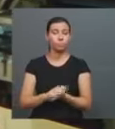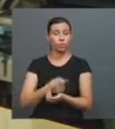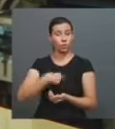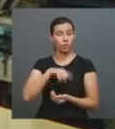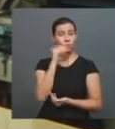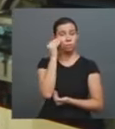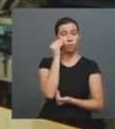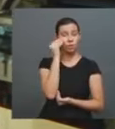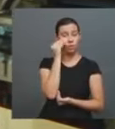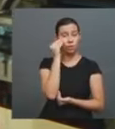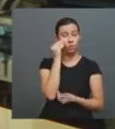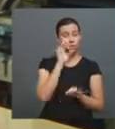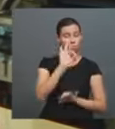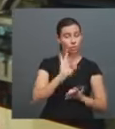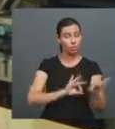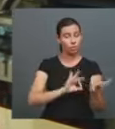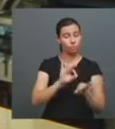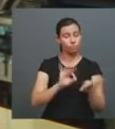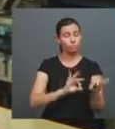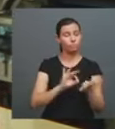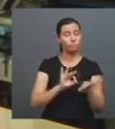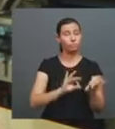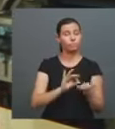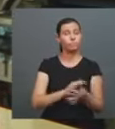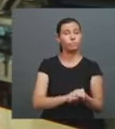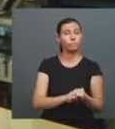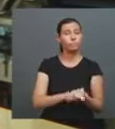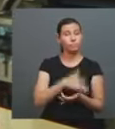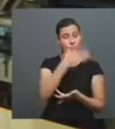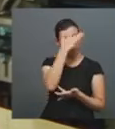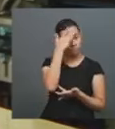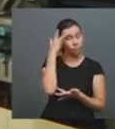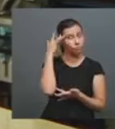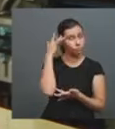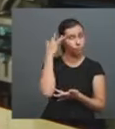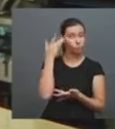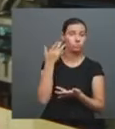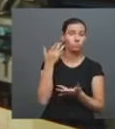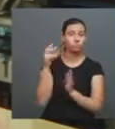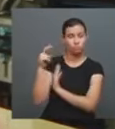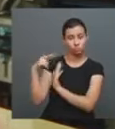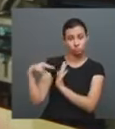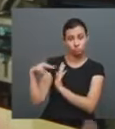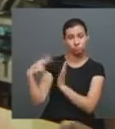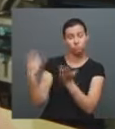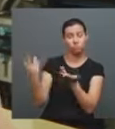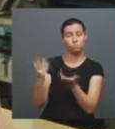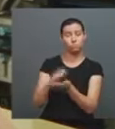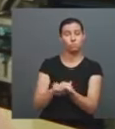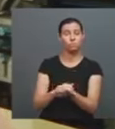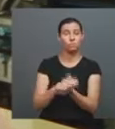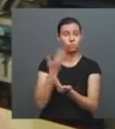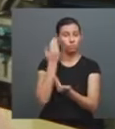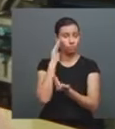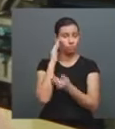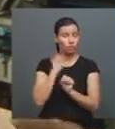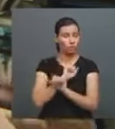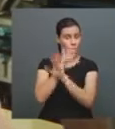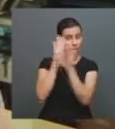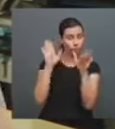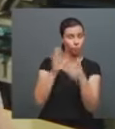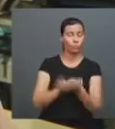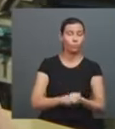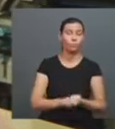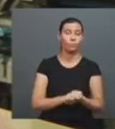possível, trazer aquilo de uma maneira que a pessoa possa visualizar melhor e entender melhor, através